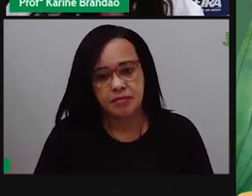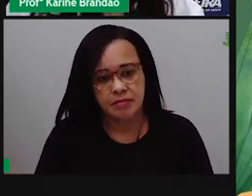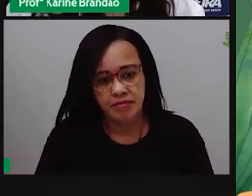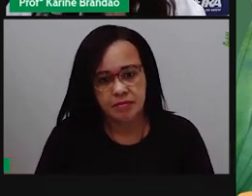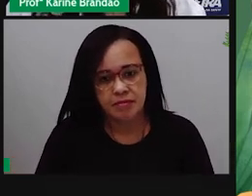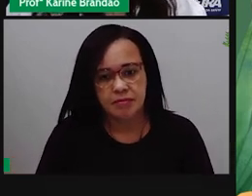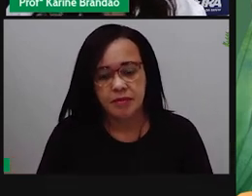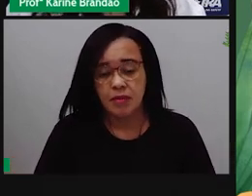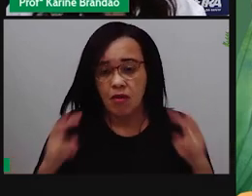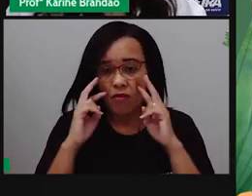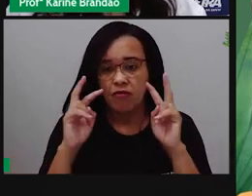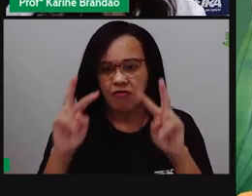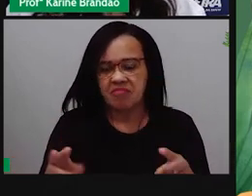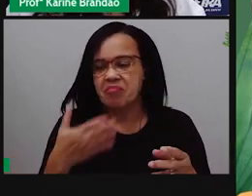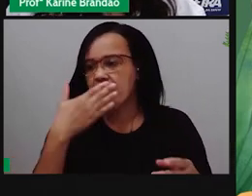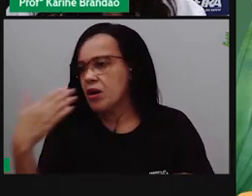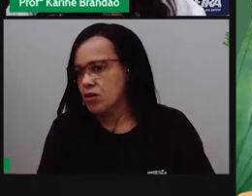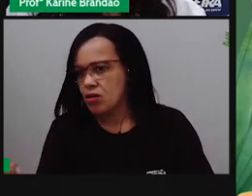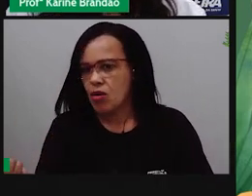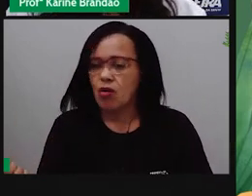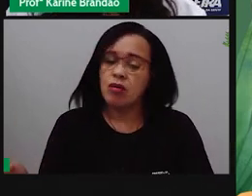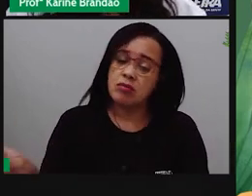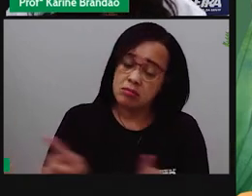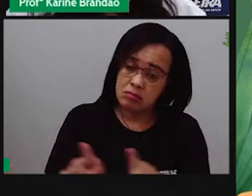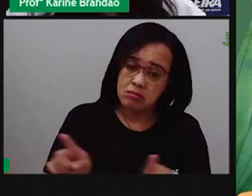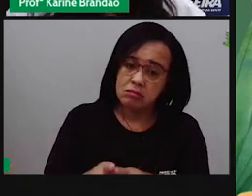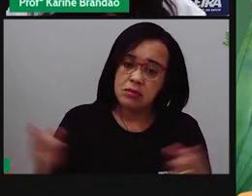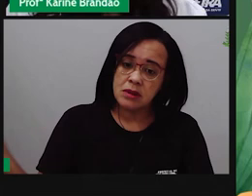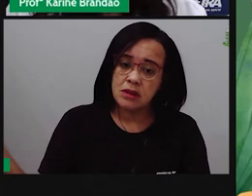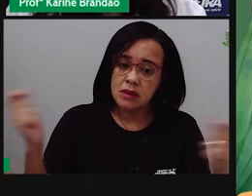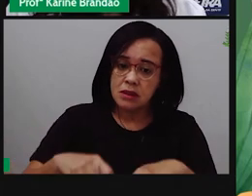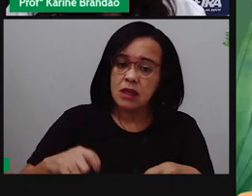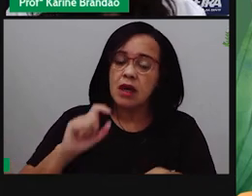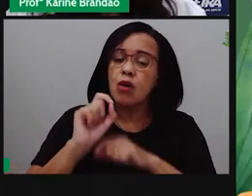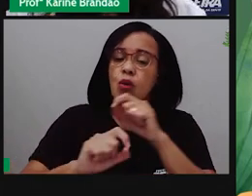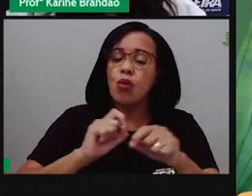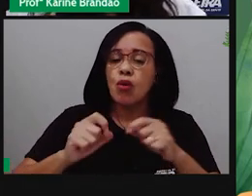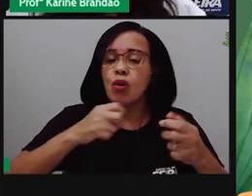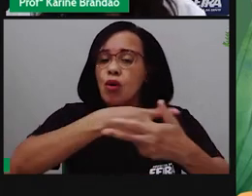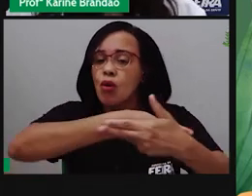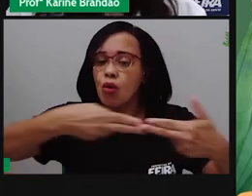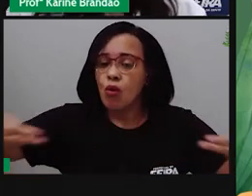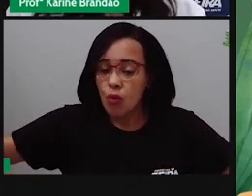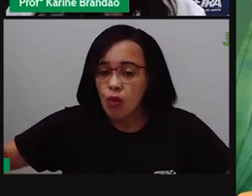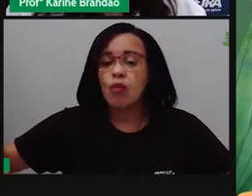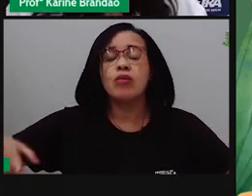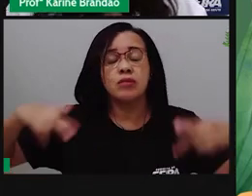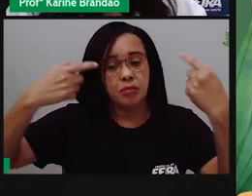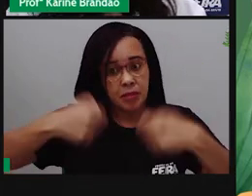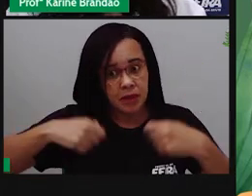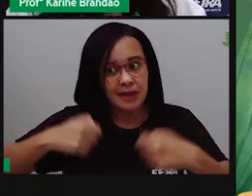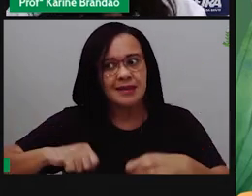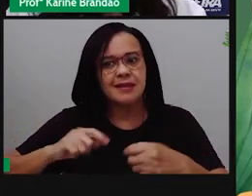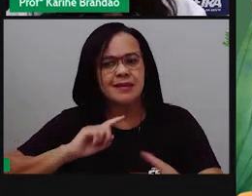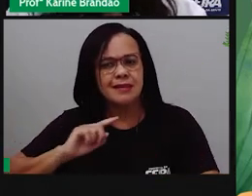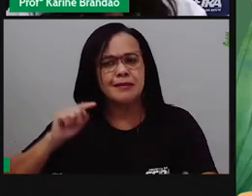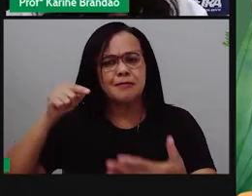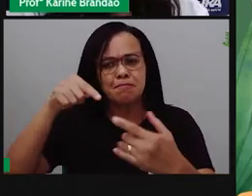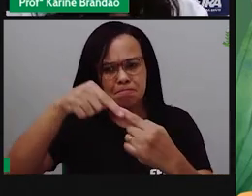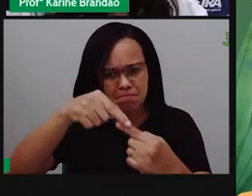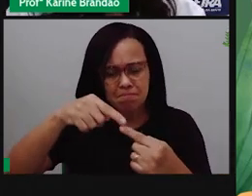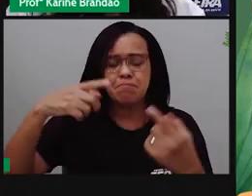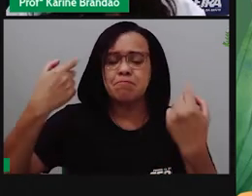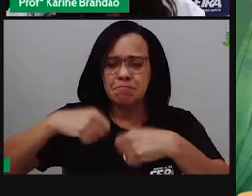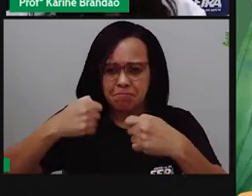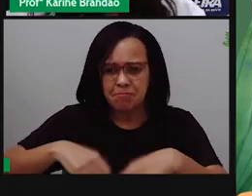melhor e eu consigo fazer ações mais assertivas para que esse mundo